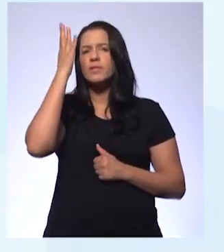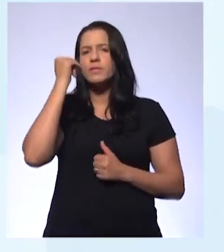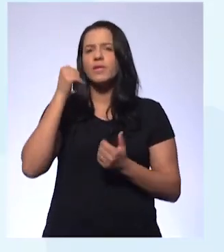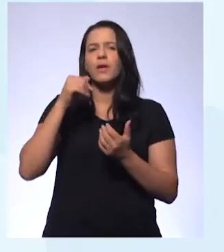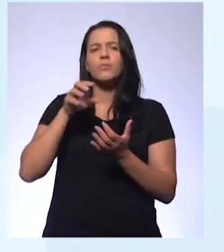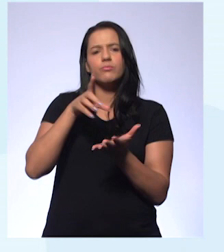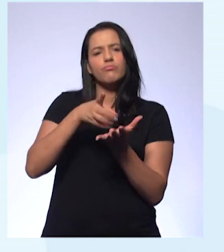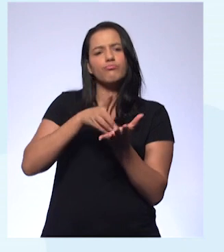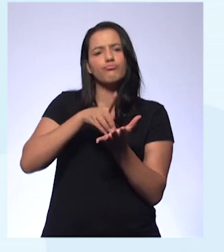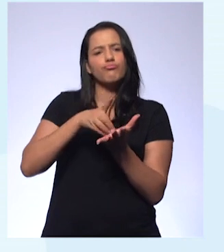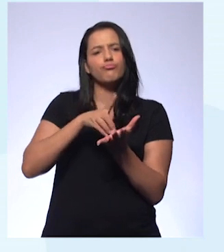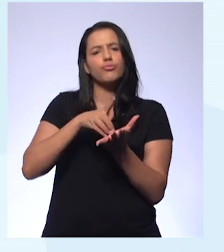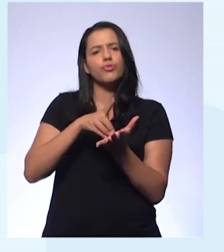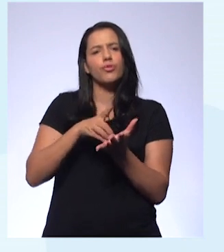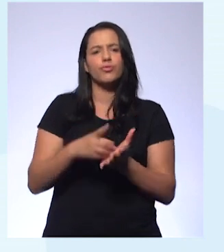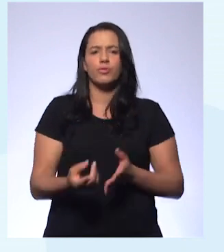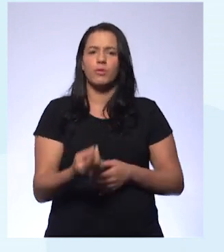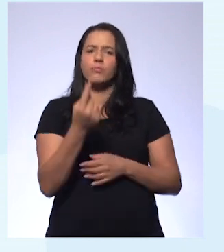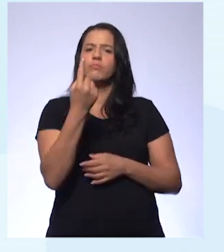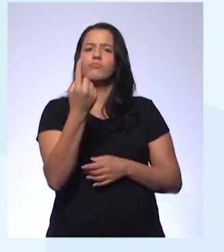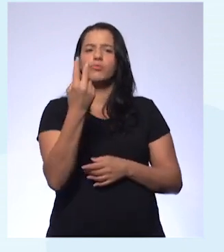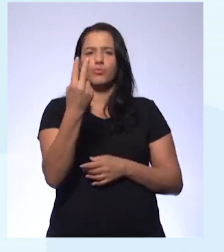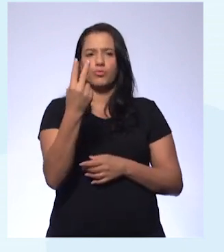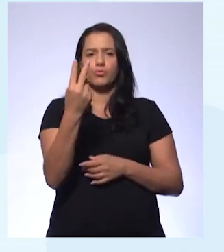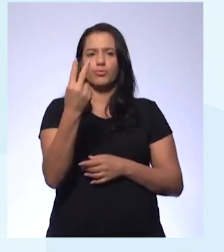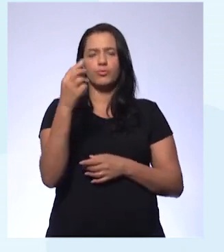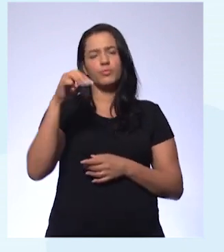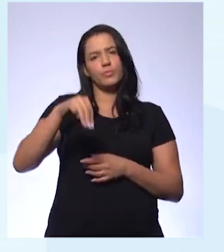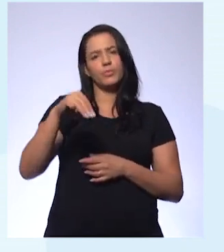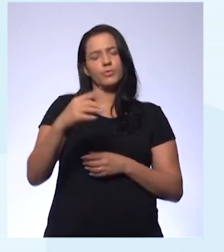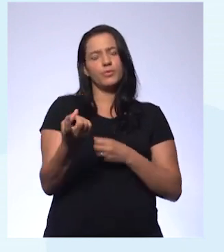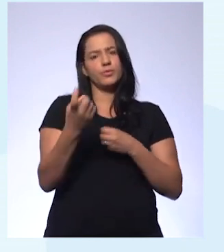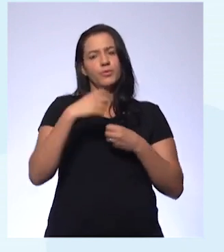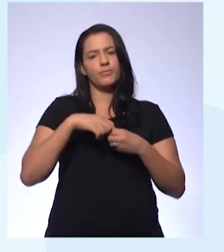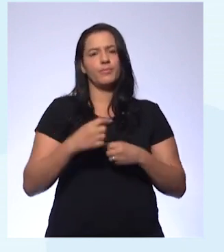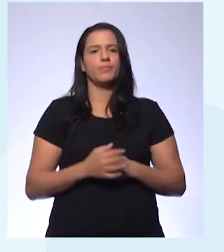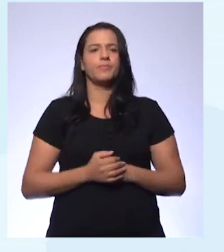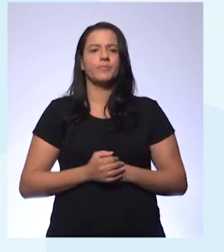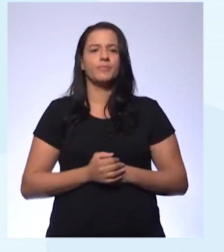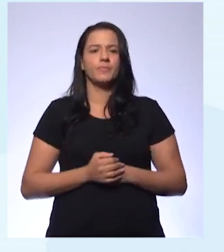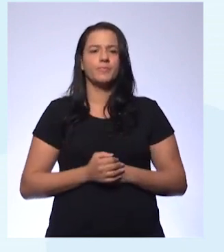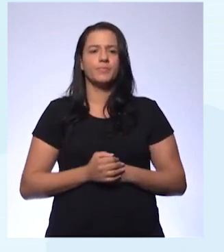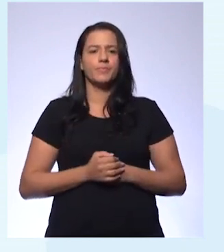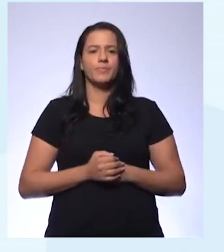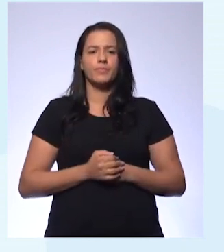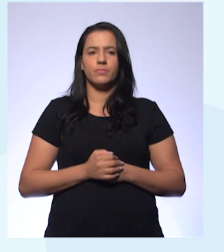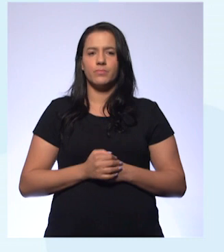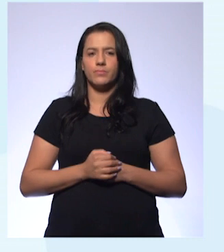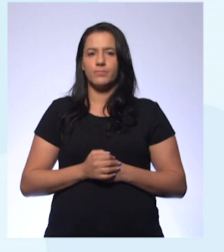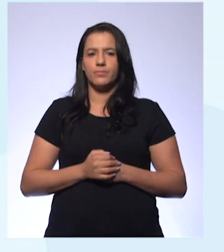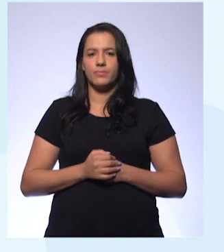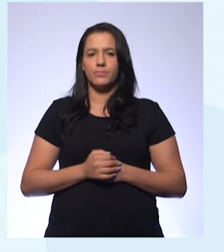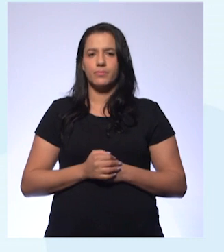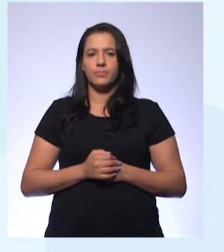dinossauros? Vou dar dois minutos para você falar para mim aí o que você já sabe sobre os dinossauros. Tá bom? Dois minutos.